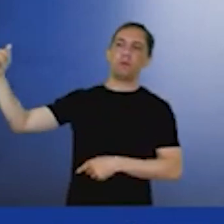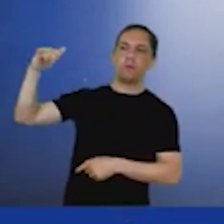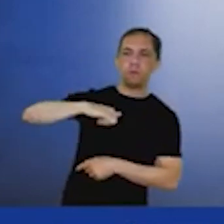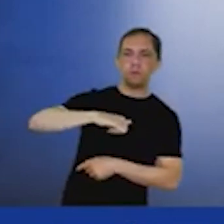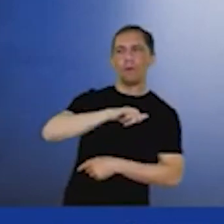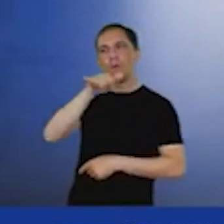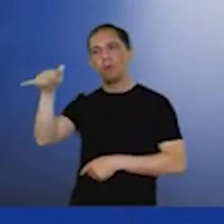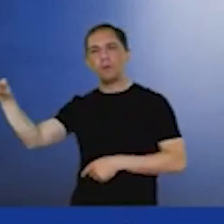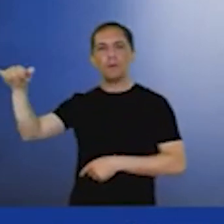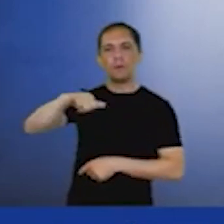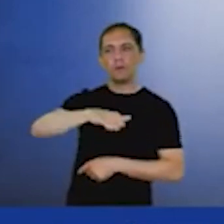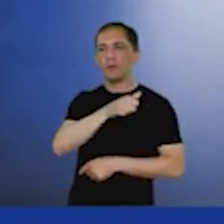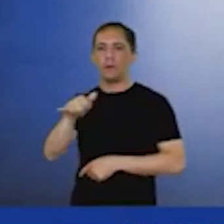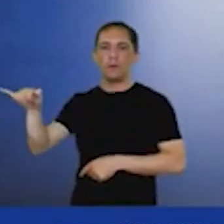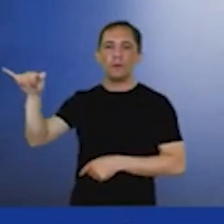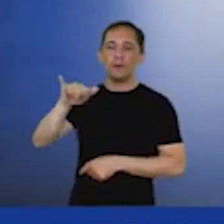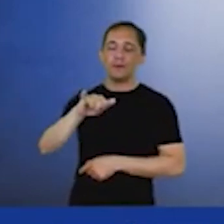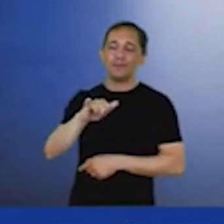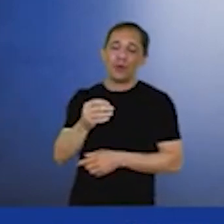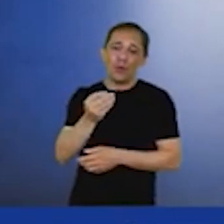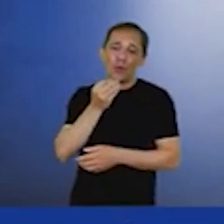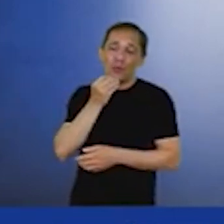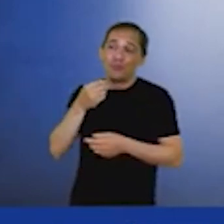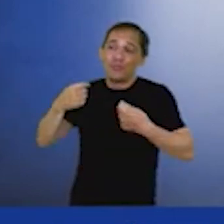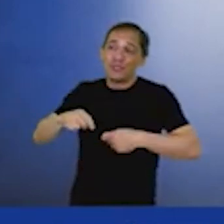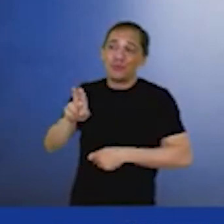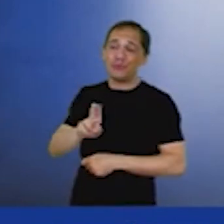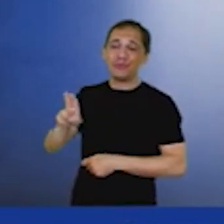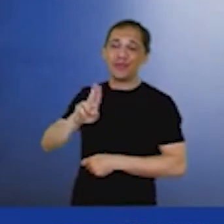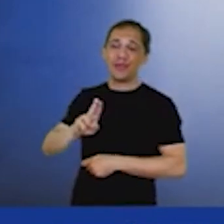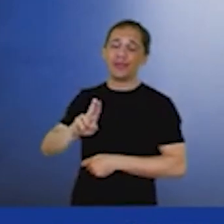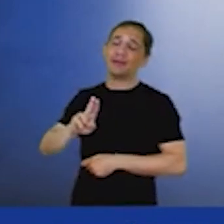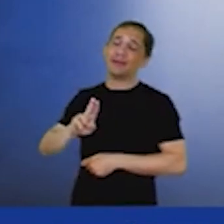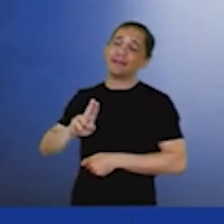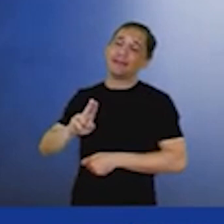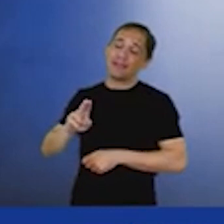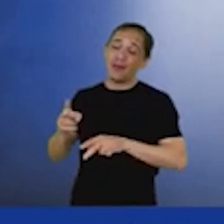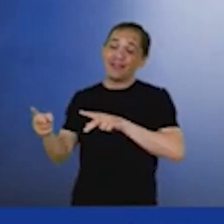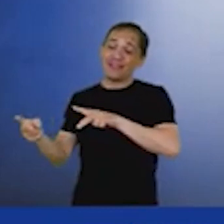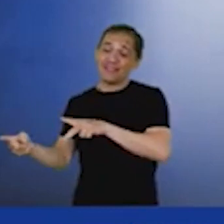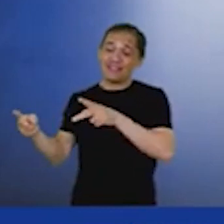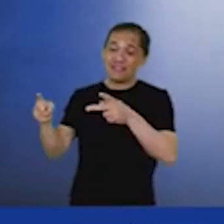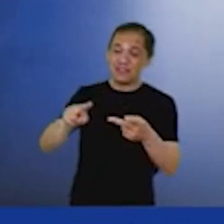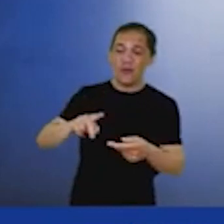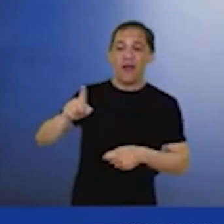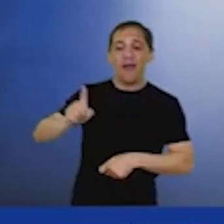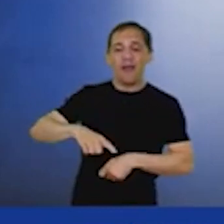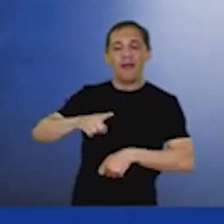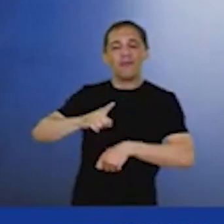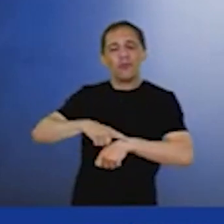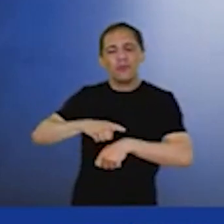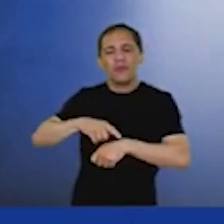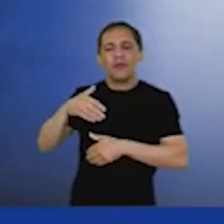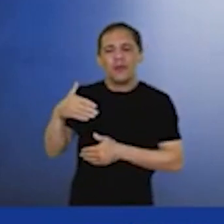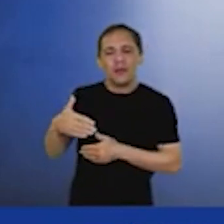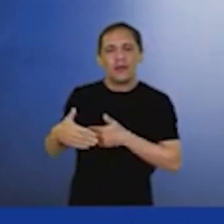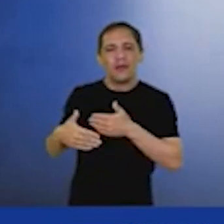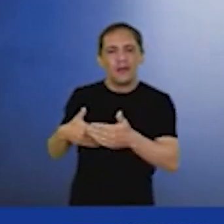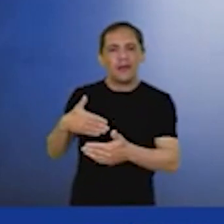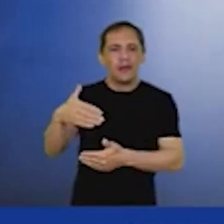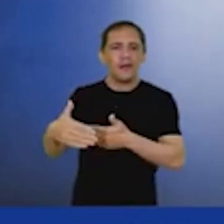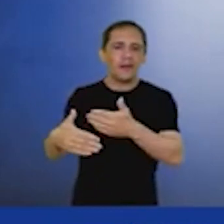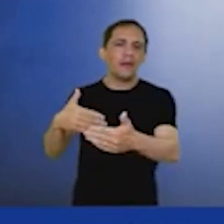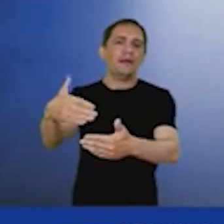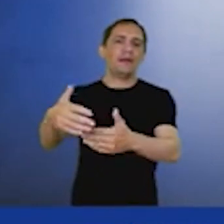é dessa forma. Vai ser gradual. Existe uma demanda inadiável que tem que ser atendida. E existe também o sentimento de